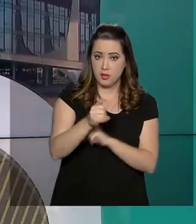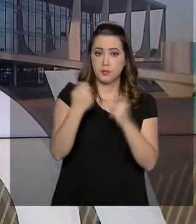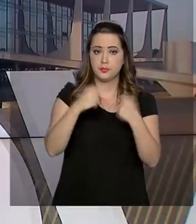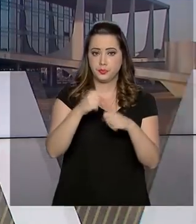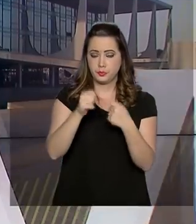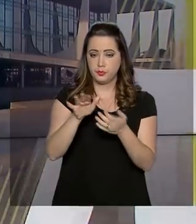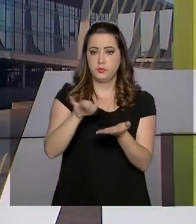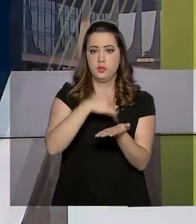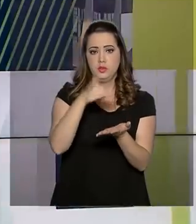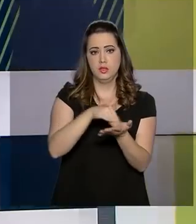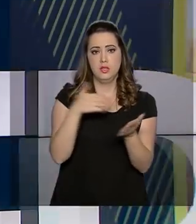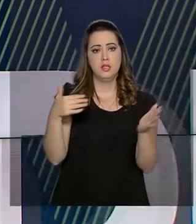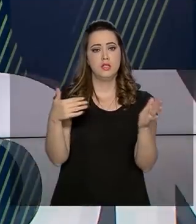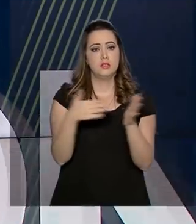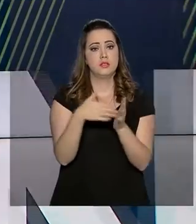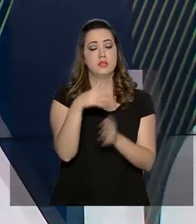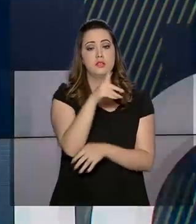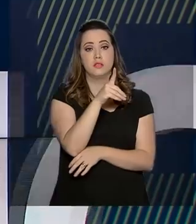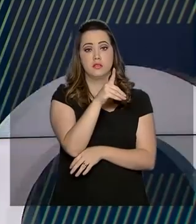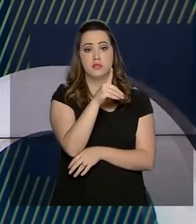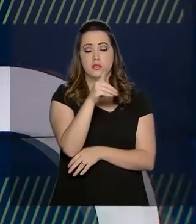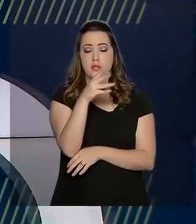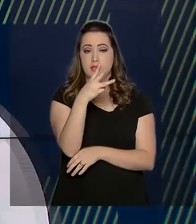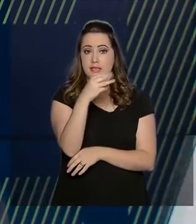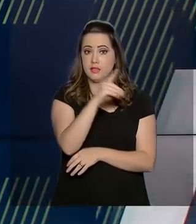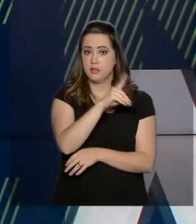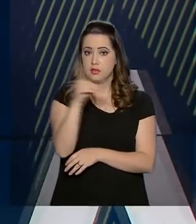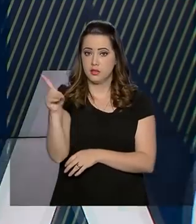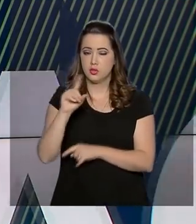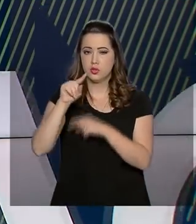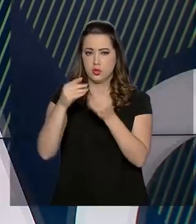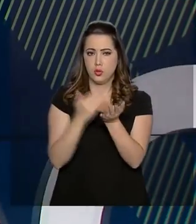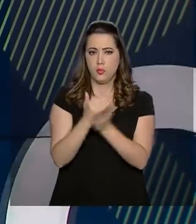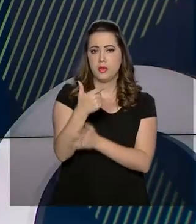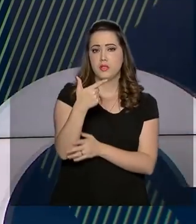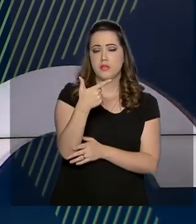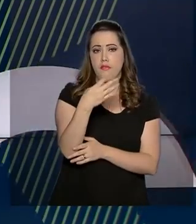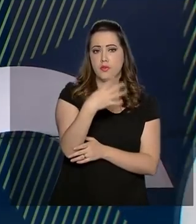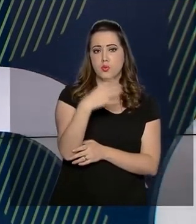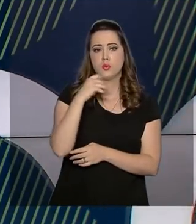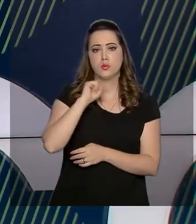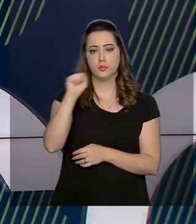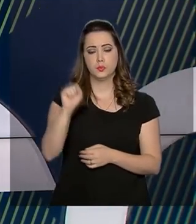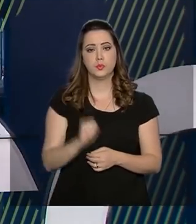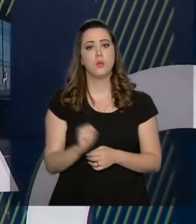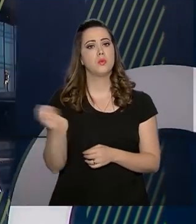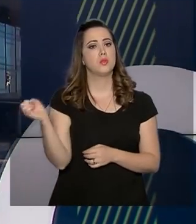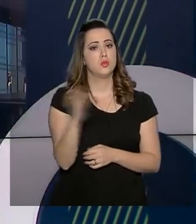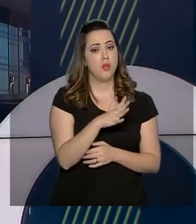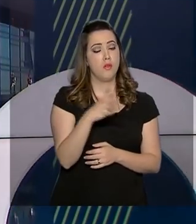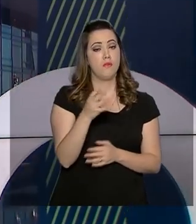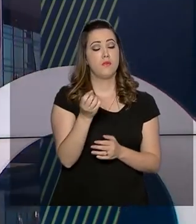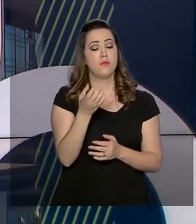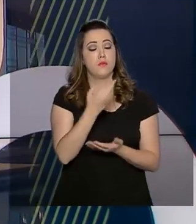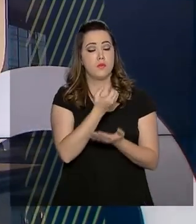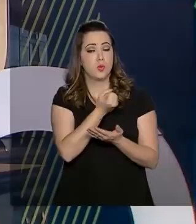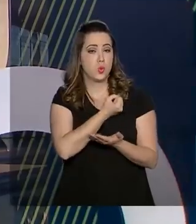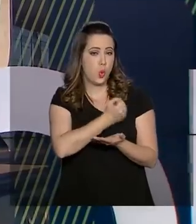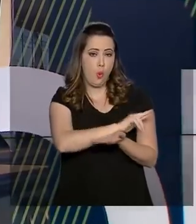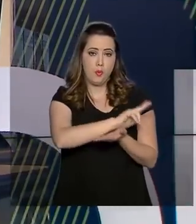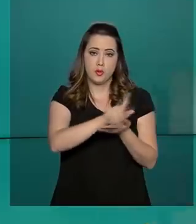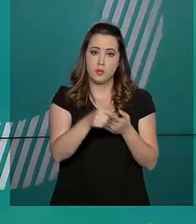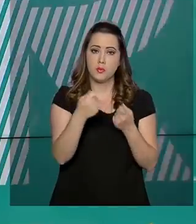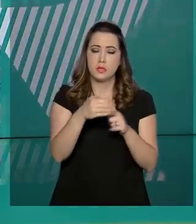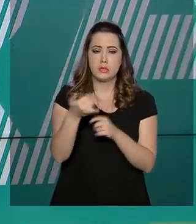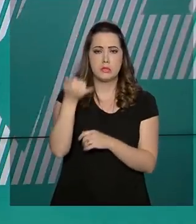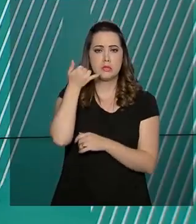precisam fazer o recadastramento em até 30 dias, a partir de 24 de abril. Para atualizar os dados, o cliente deverá entrar